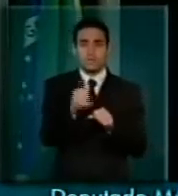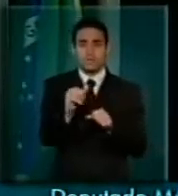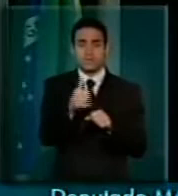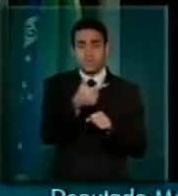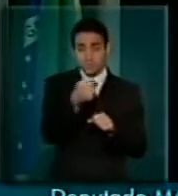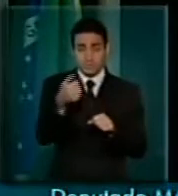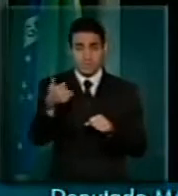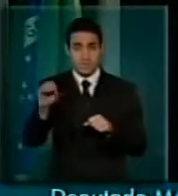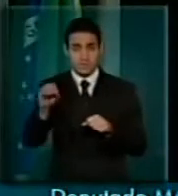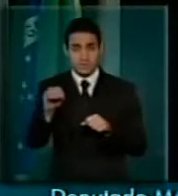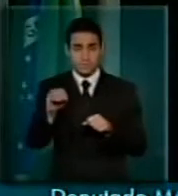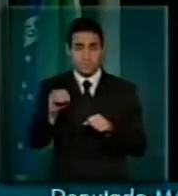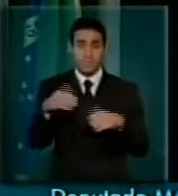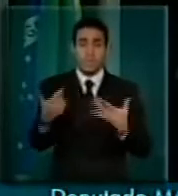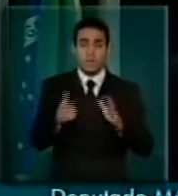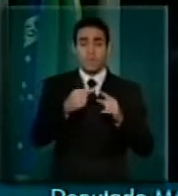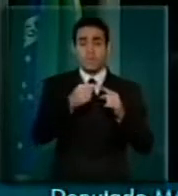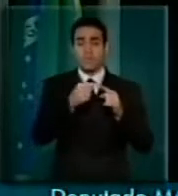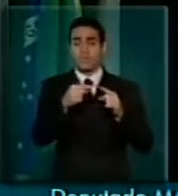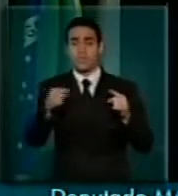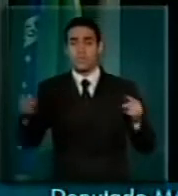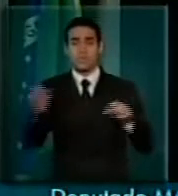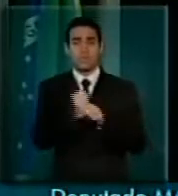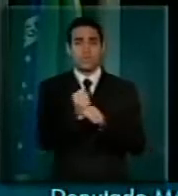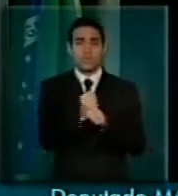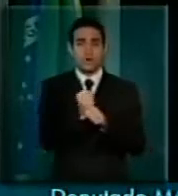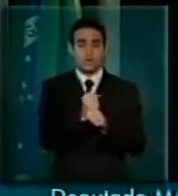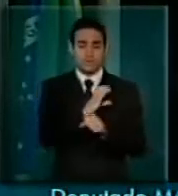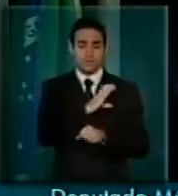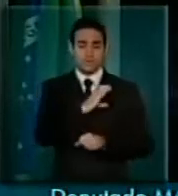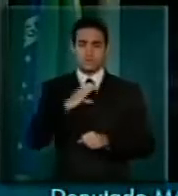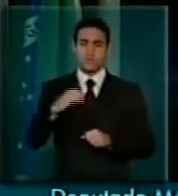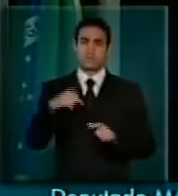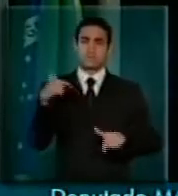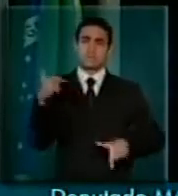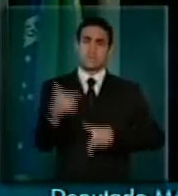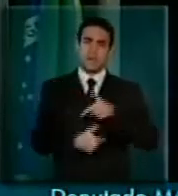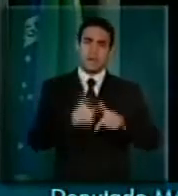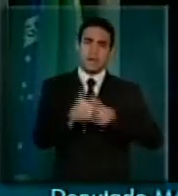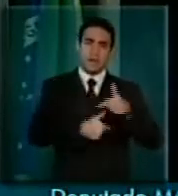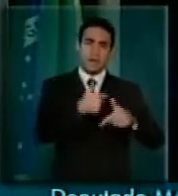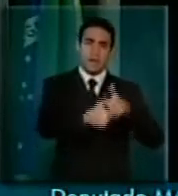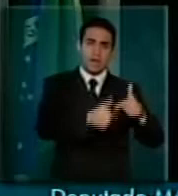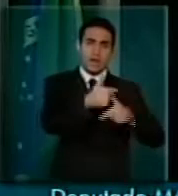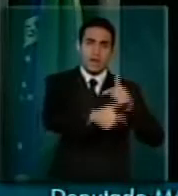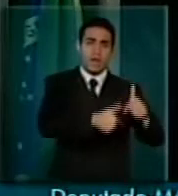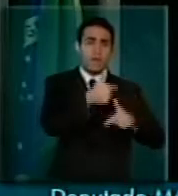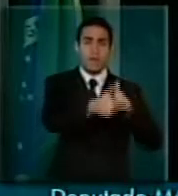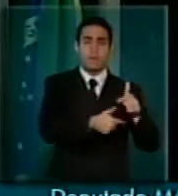ao longo do ano, a comissão trabalha para